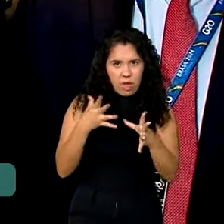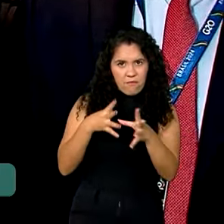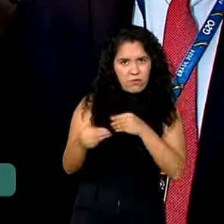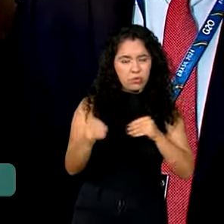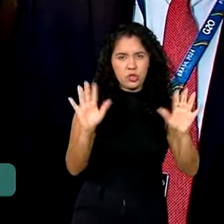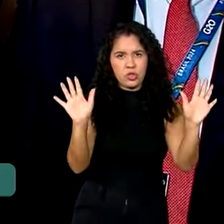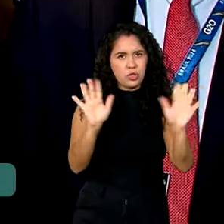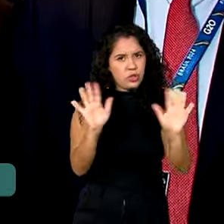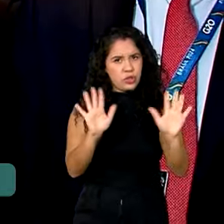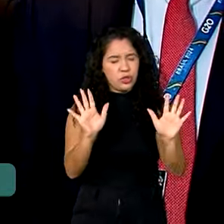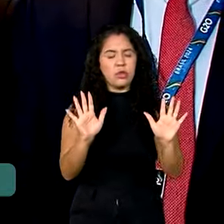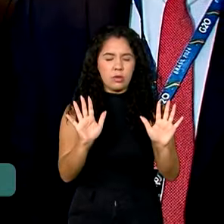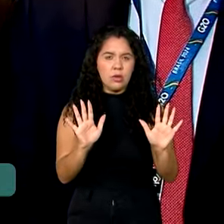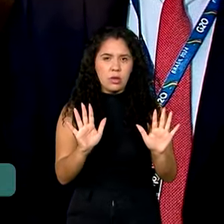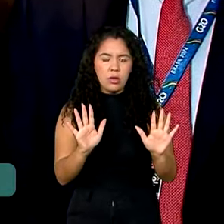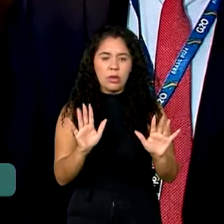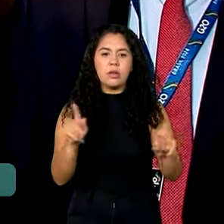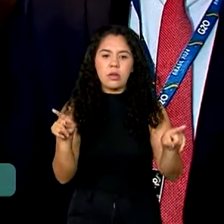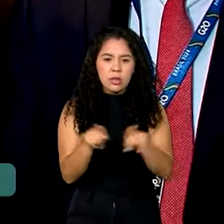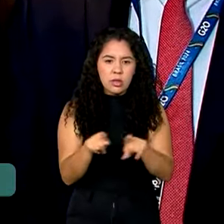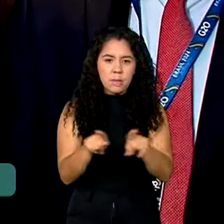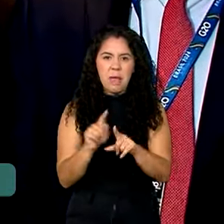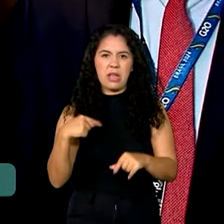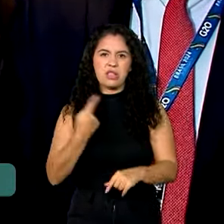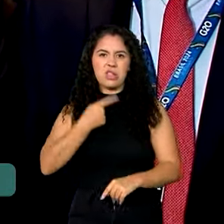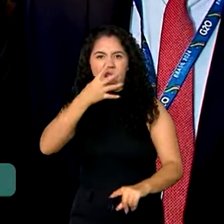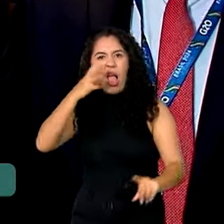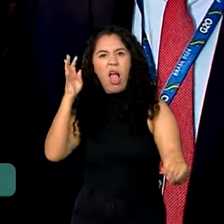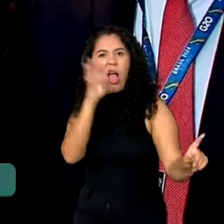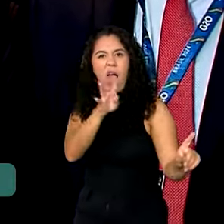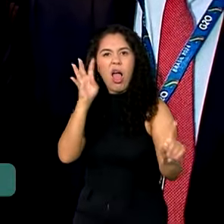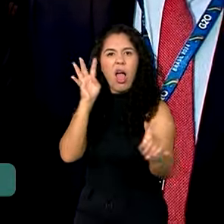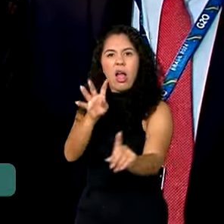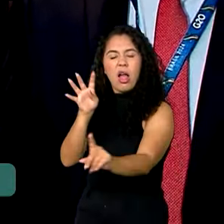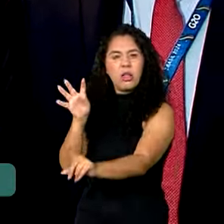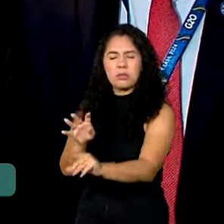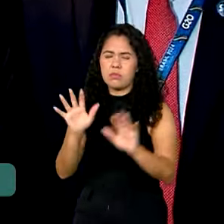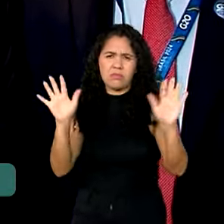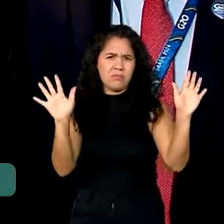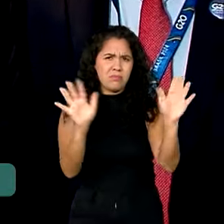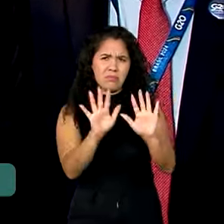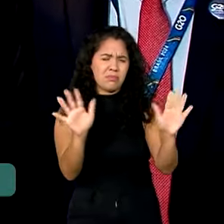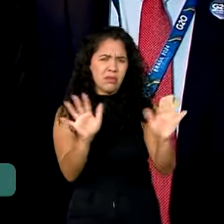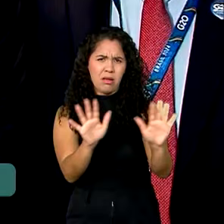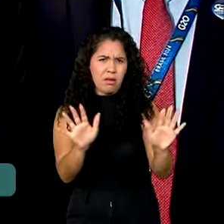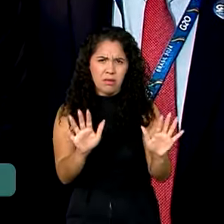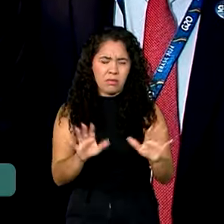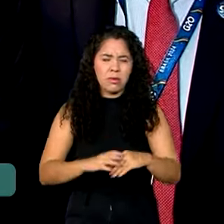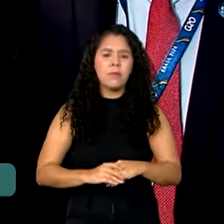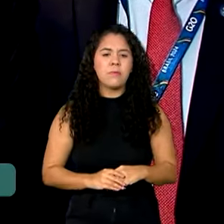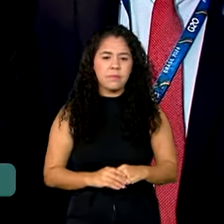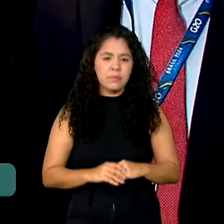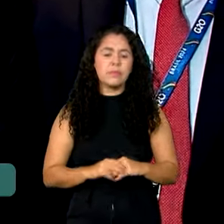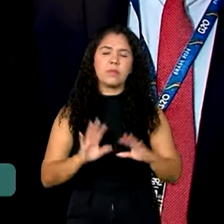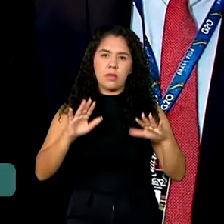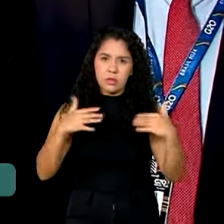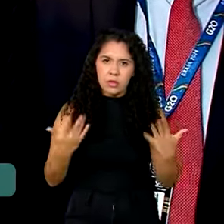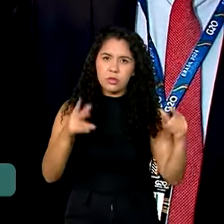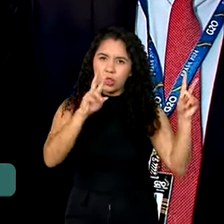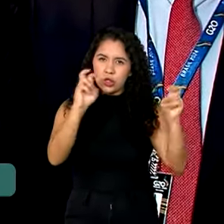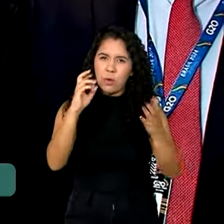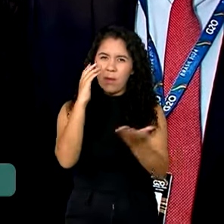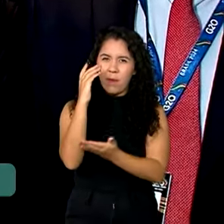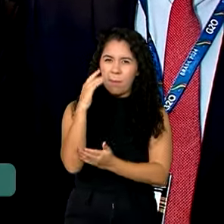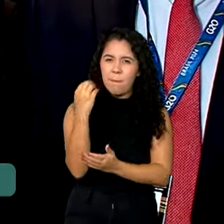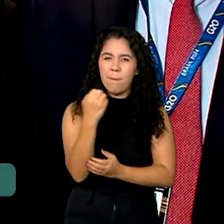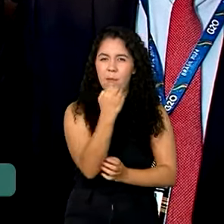responsabilidade. E não vamos apontar o dedo àqueles que já fizeram também as suas ocupações sobre as florestas.